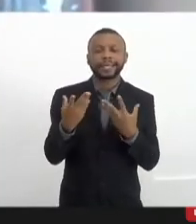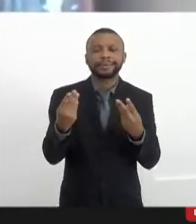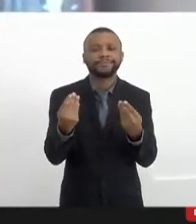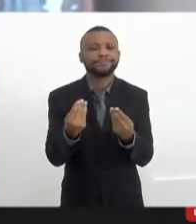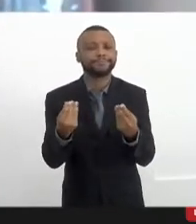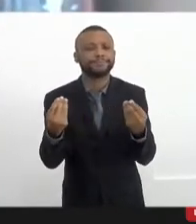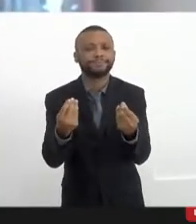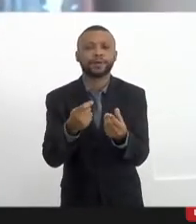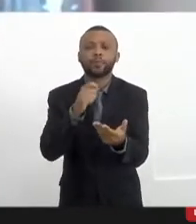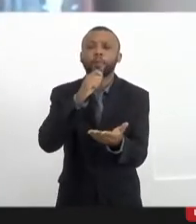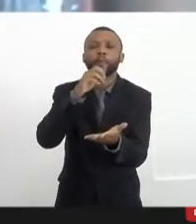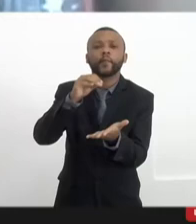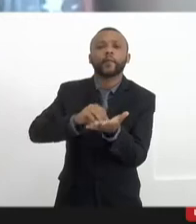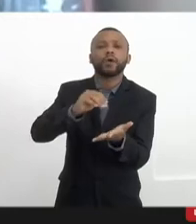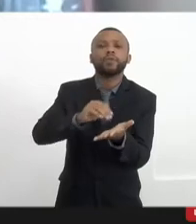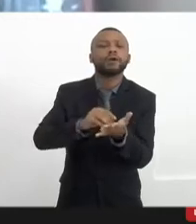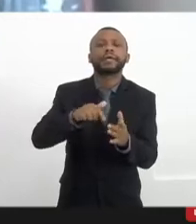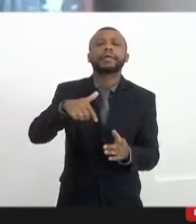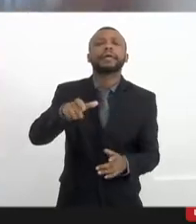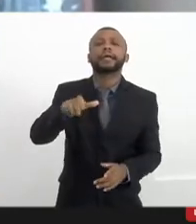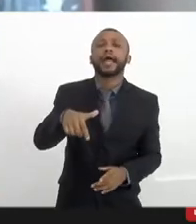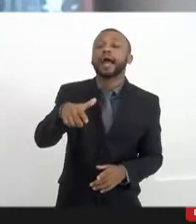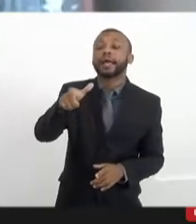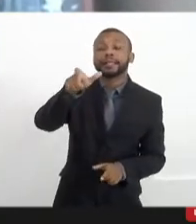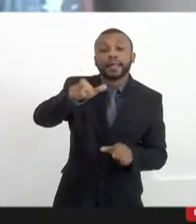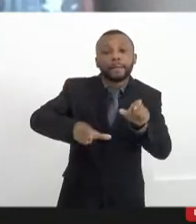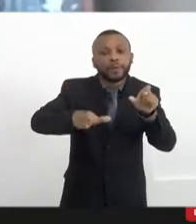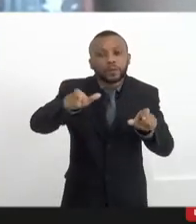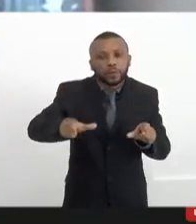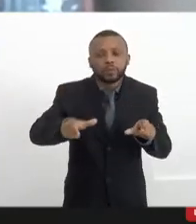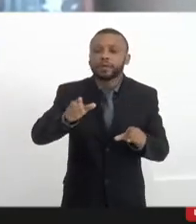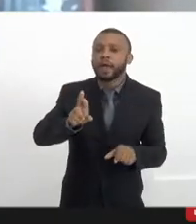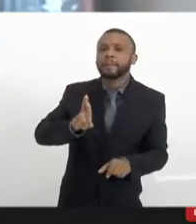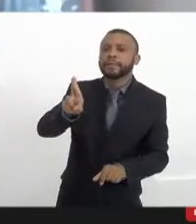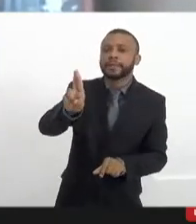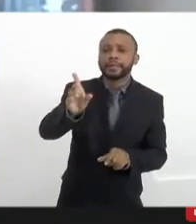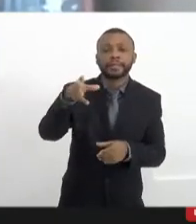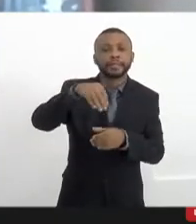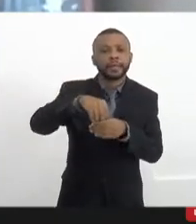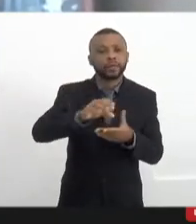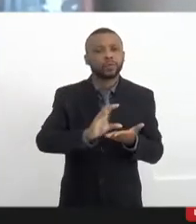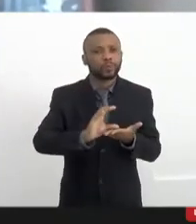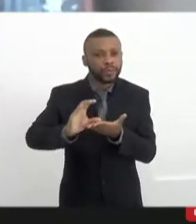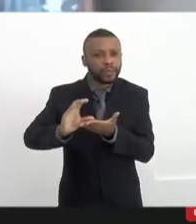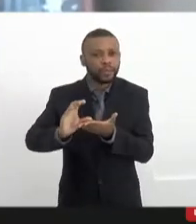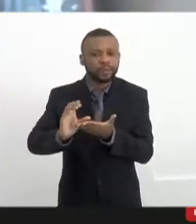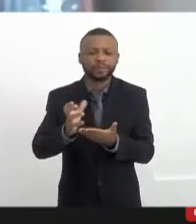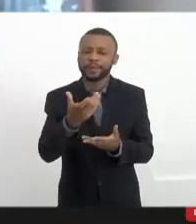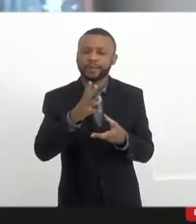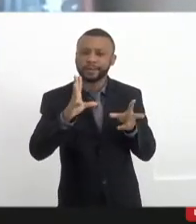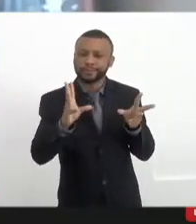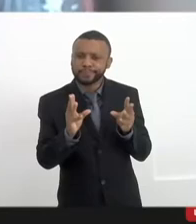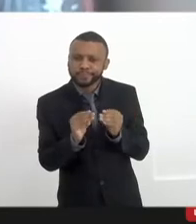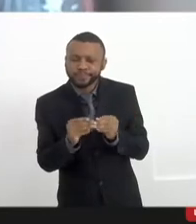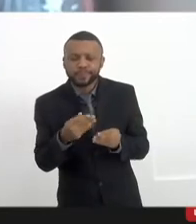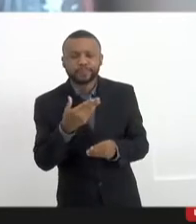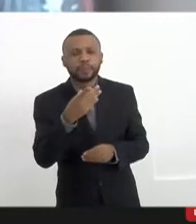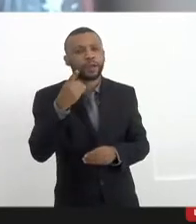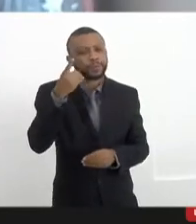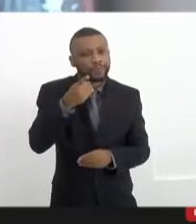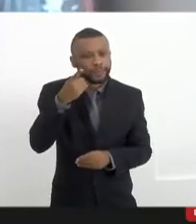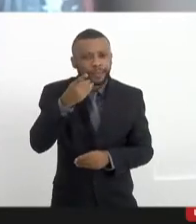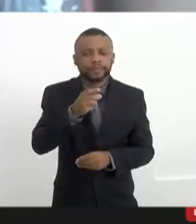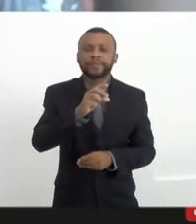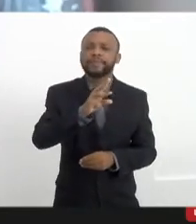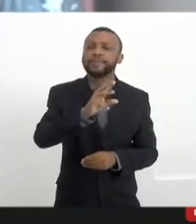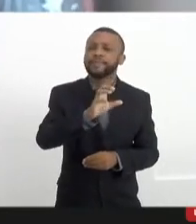porque não diz quem é do Conselho. Então, também estamos com isso. Eu queria só concluir, Valdeque, Rejane,